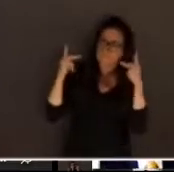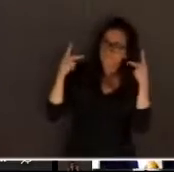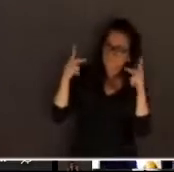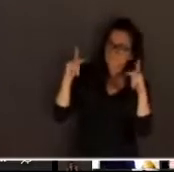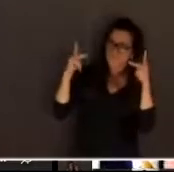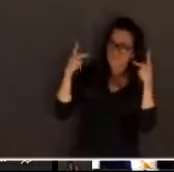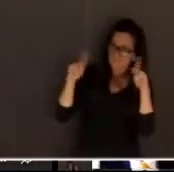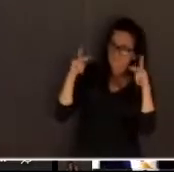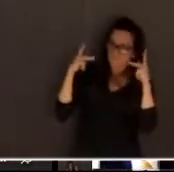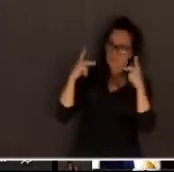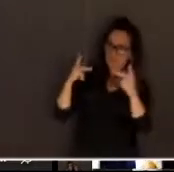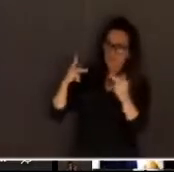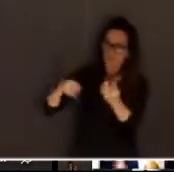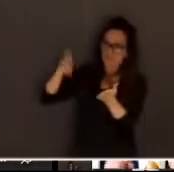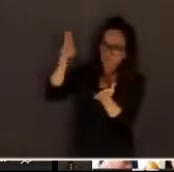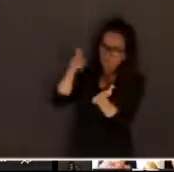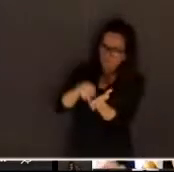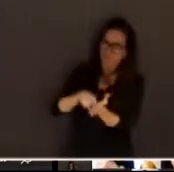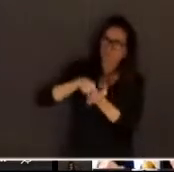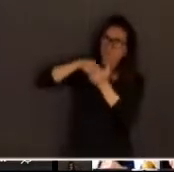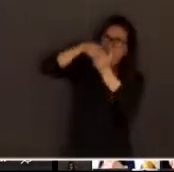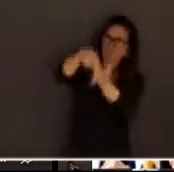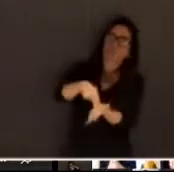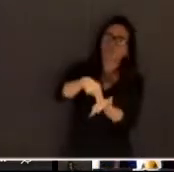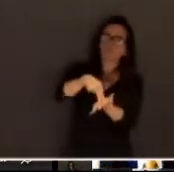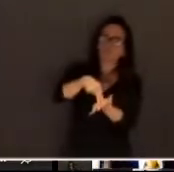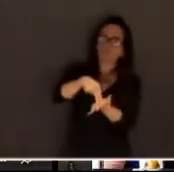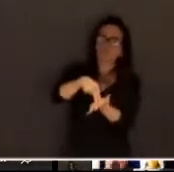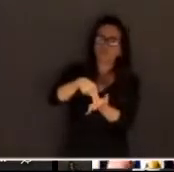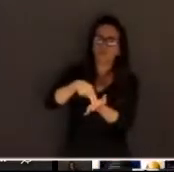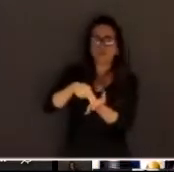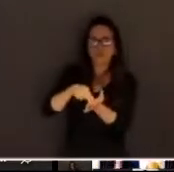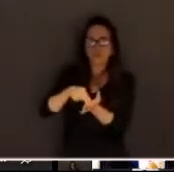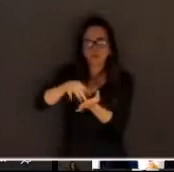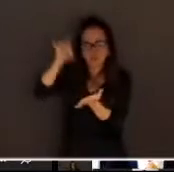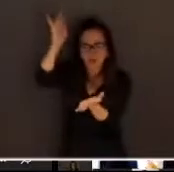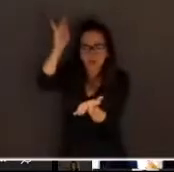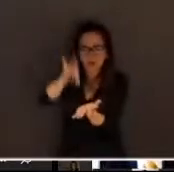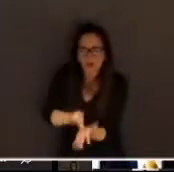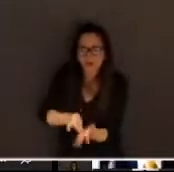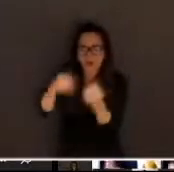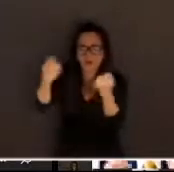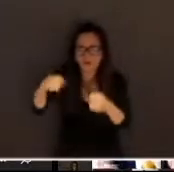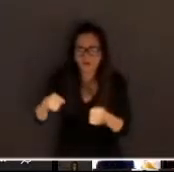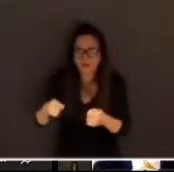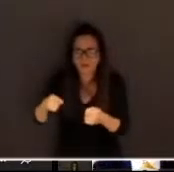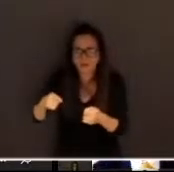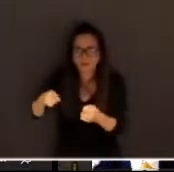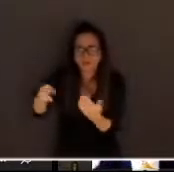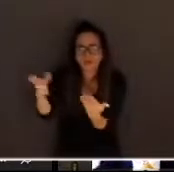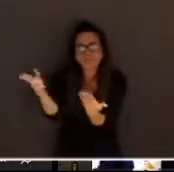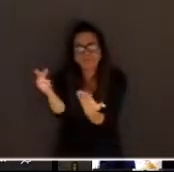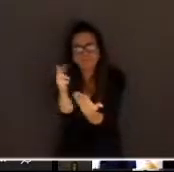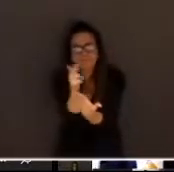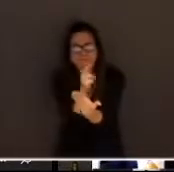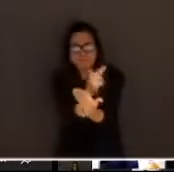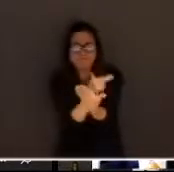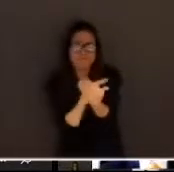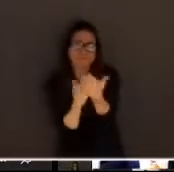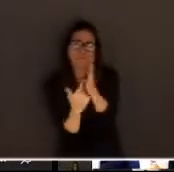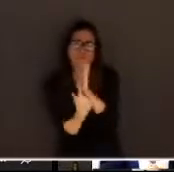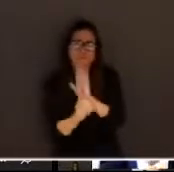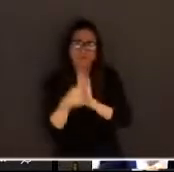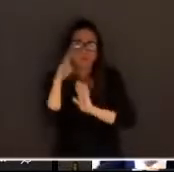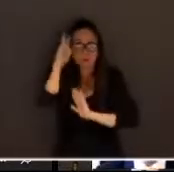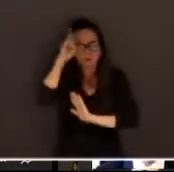precisa ser afirmado e se necessário for, o óbvio precisa ser desenhado. Lembra um